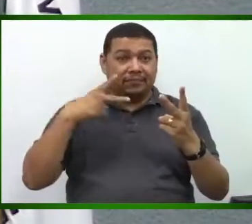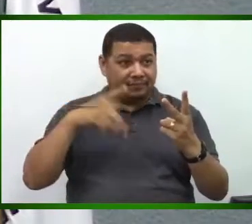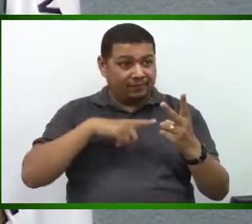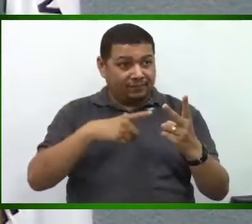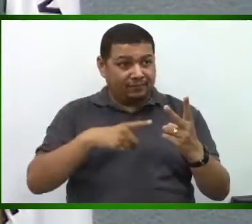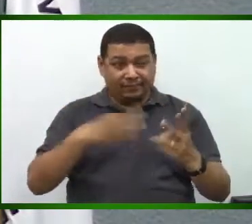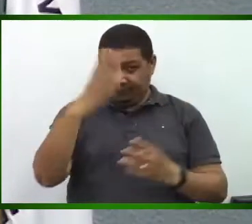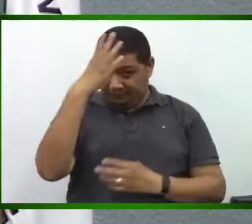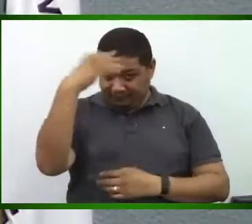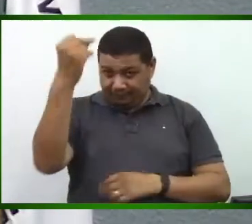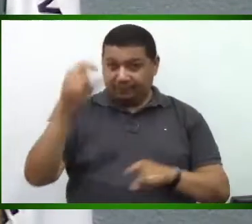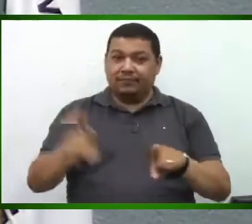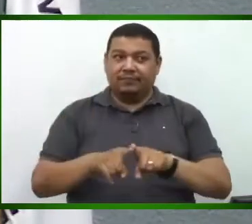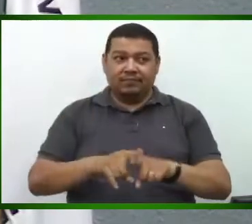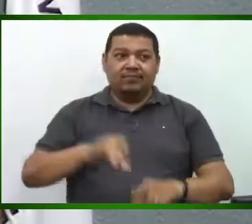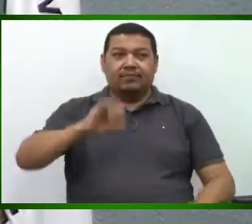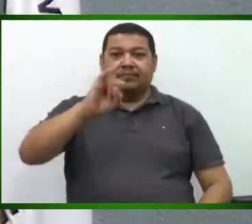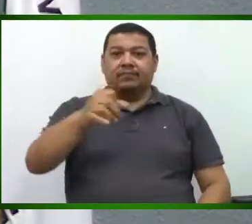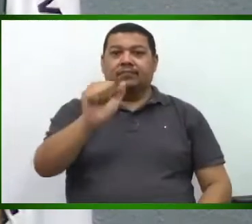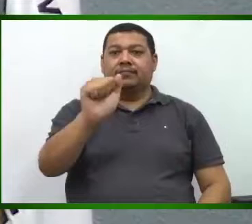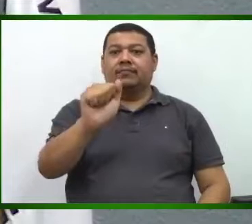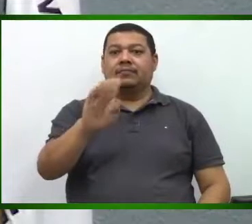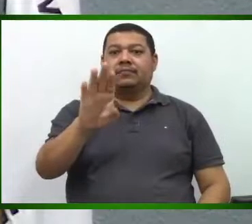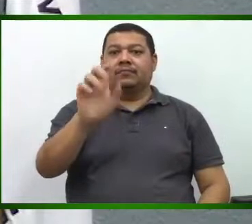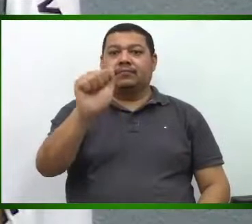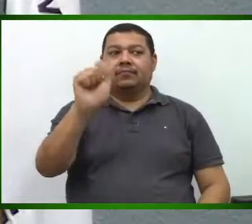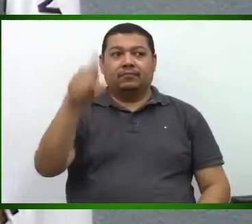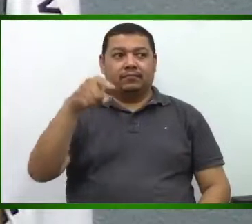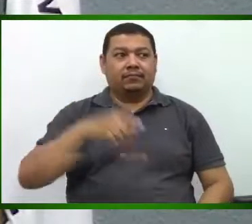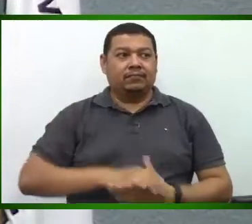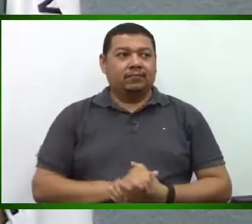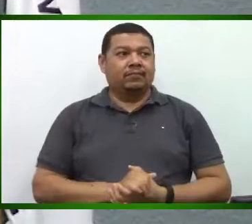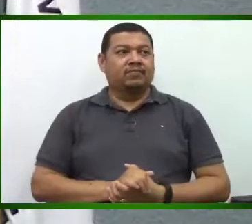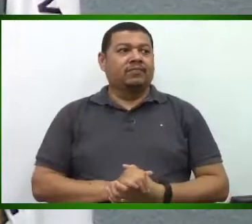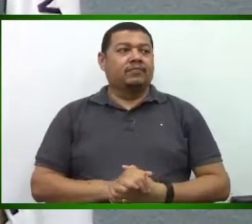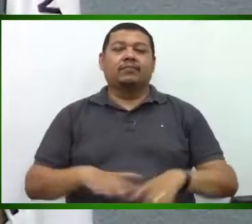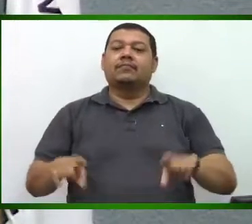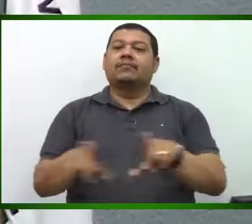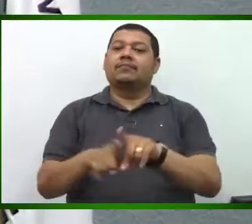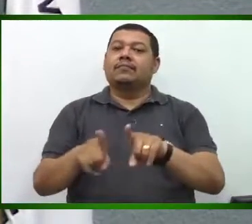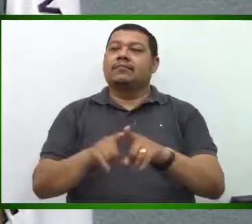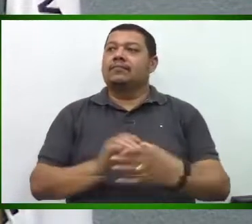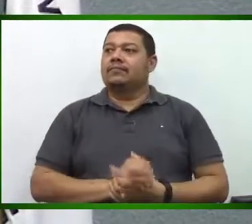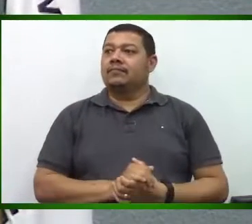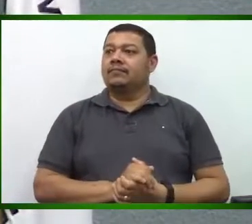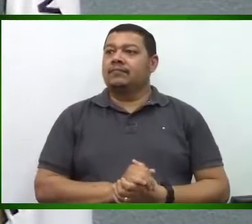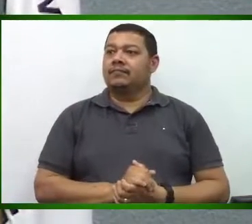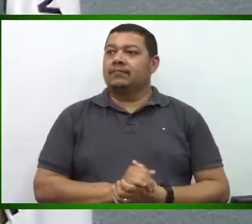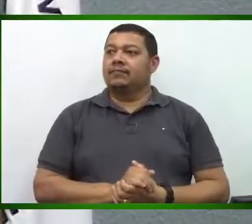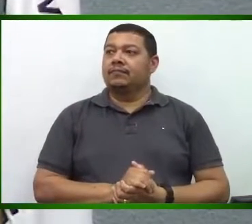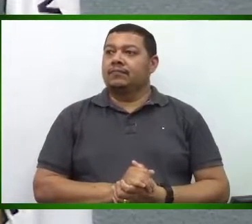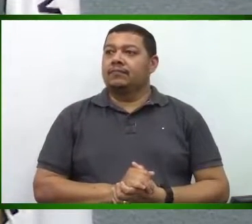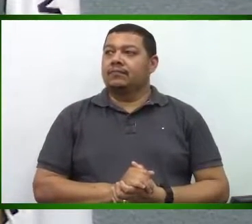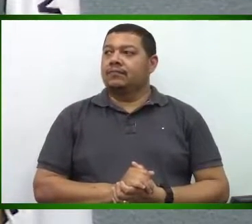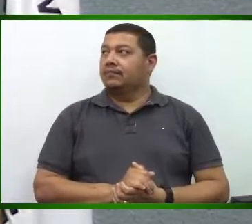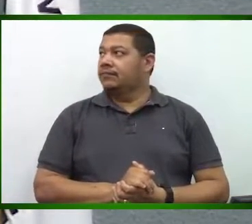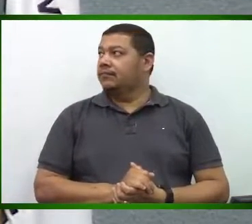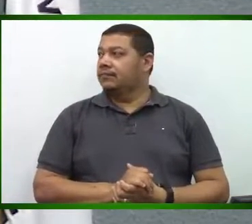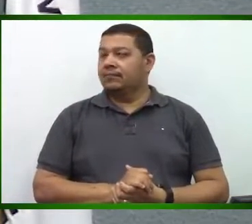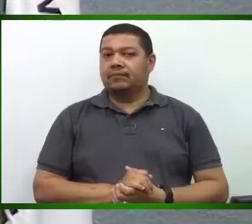Pedro Rabelo e Jabá Moreira, cumprimentar também o